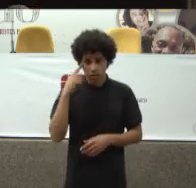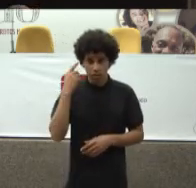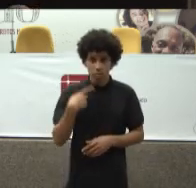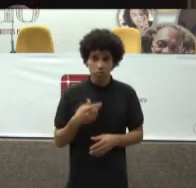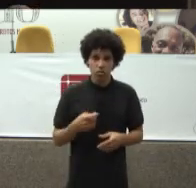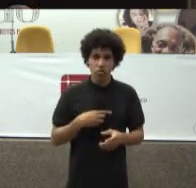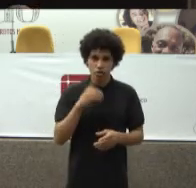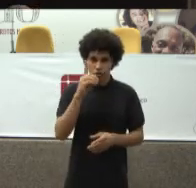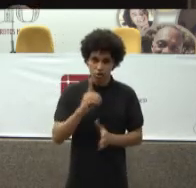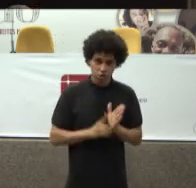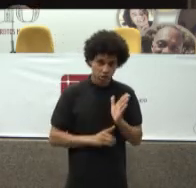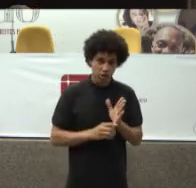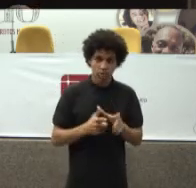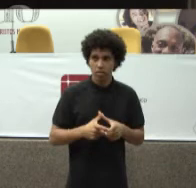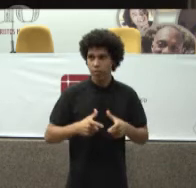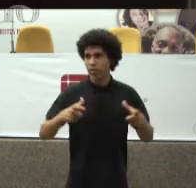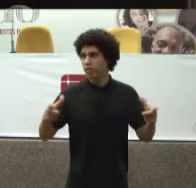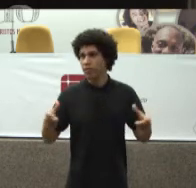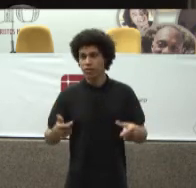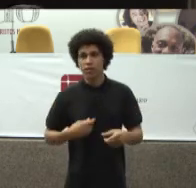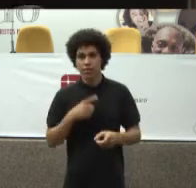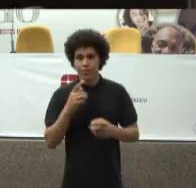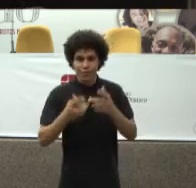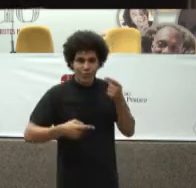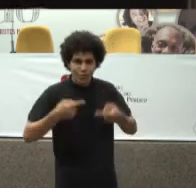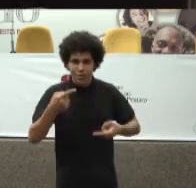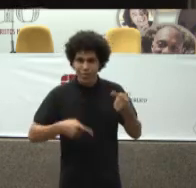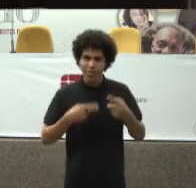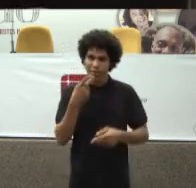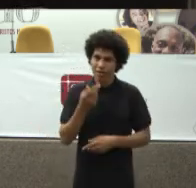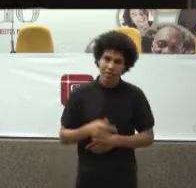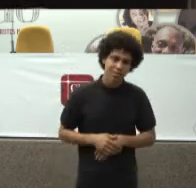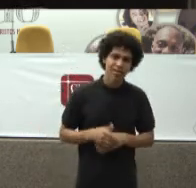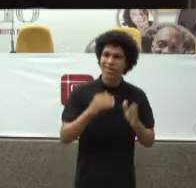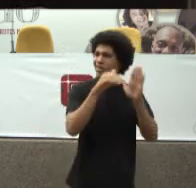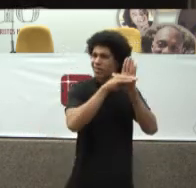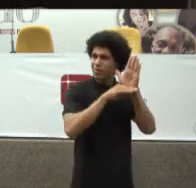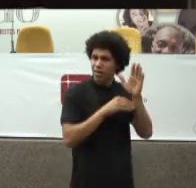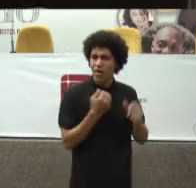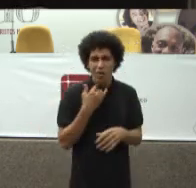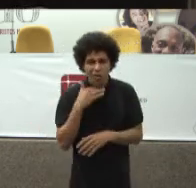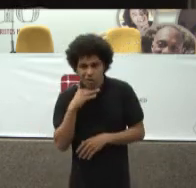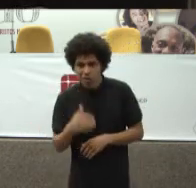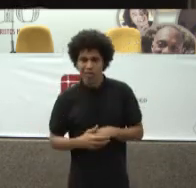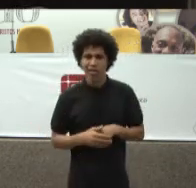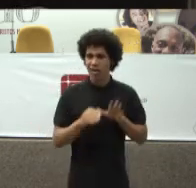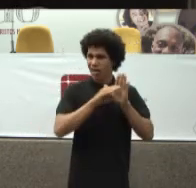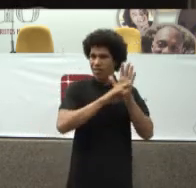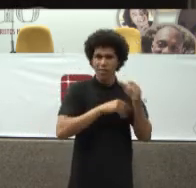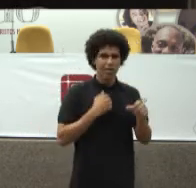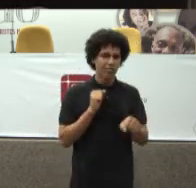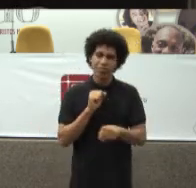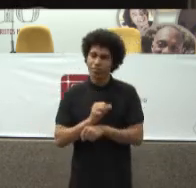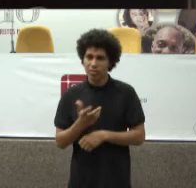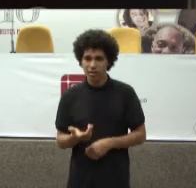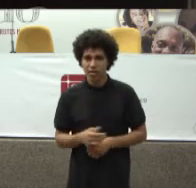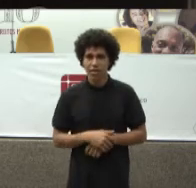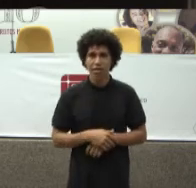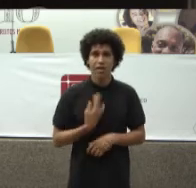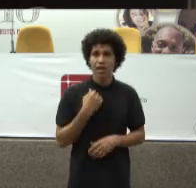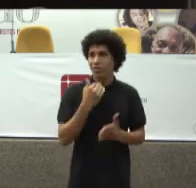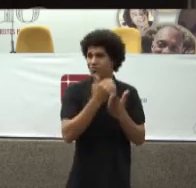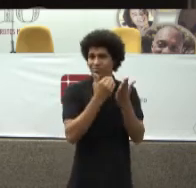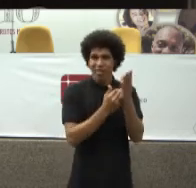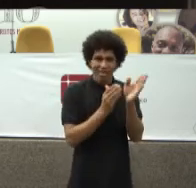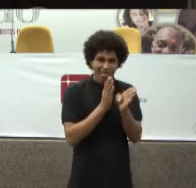Muito esse discurso De que a tabela É ruim Que a tabela Não paga Que é defasada É isso e aquilo Em alguns pontos É defasada